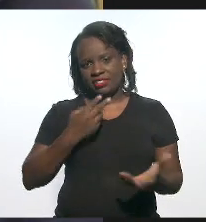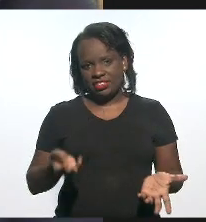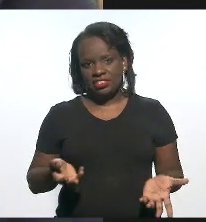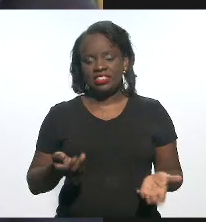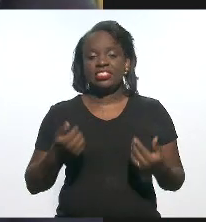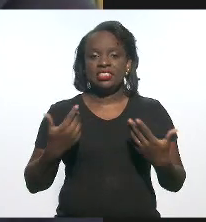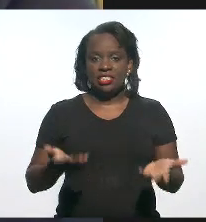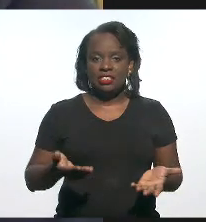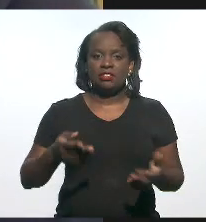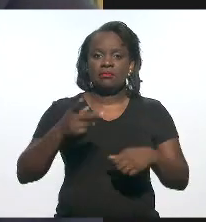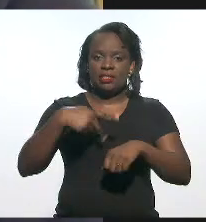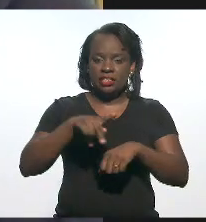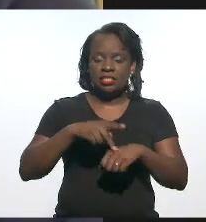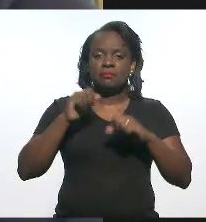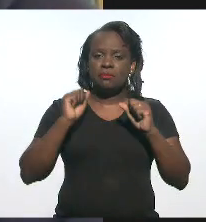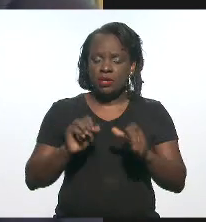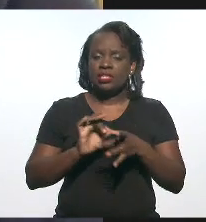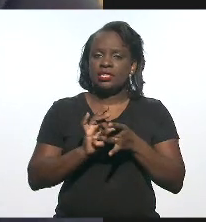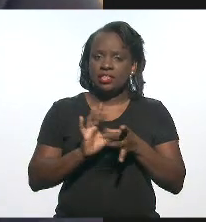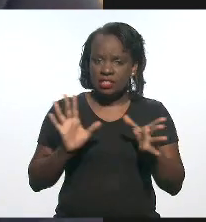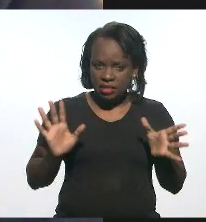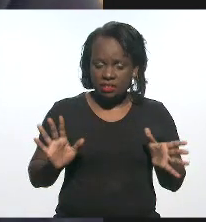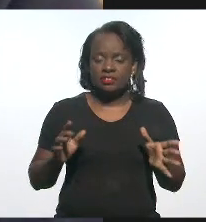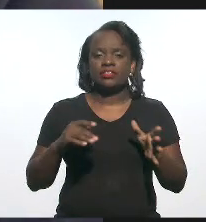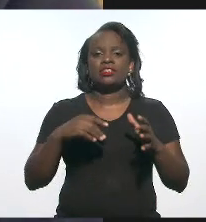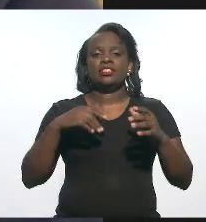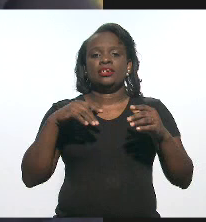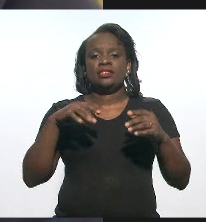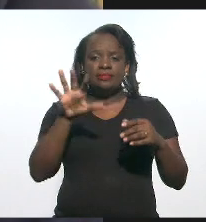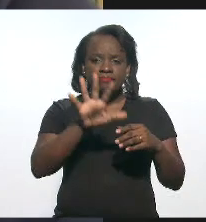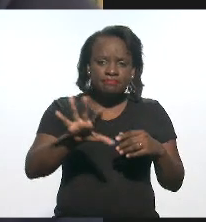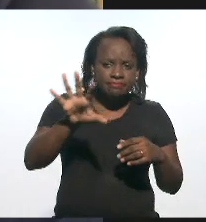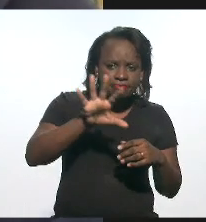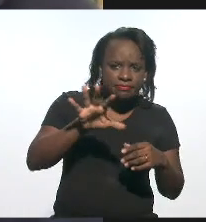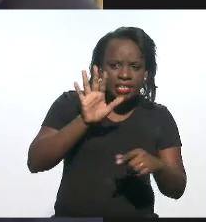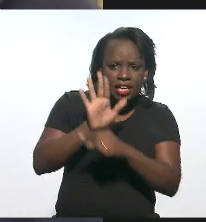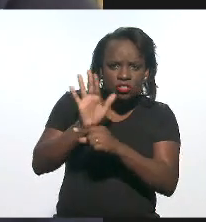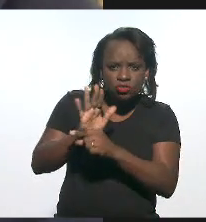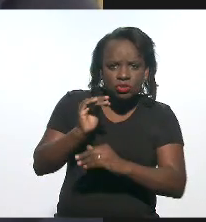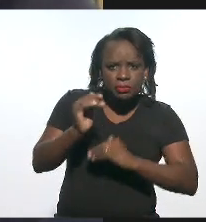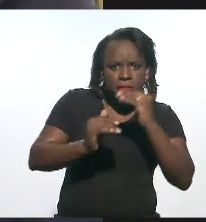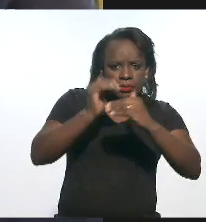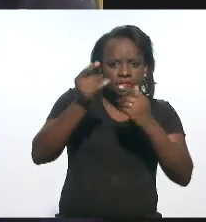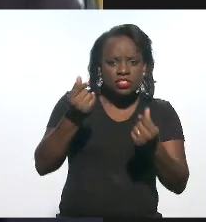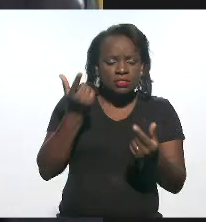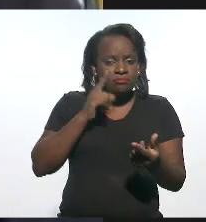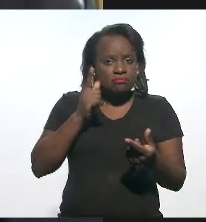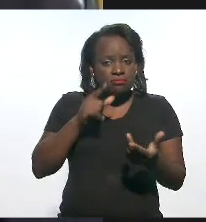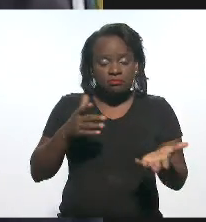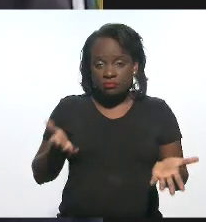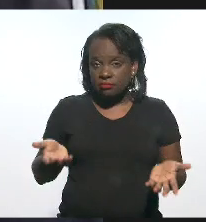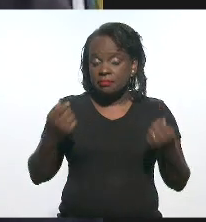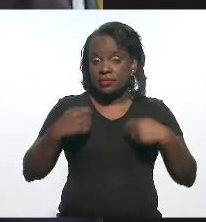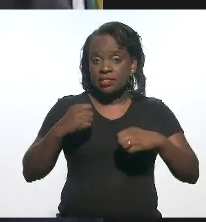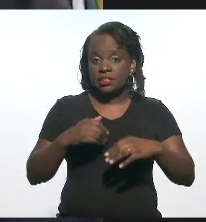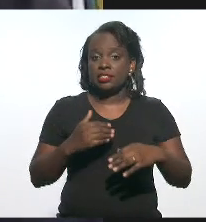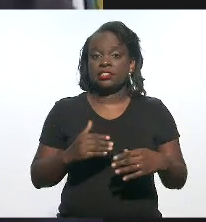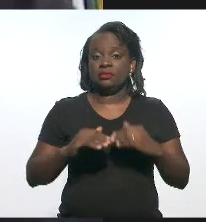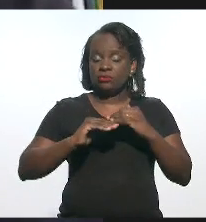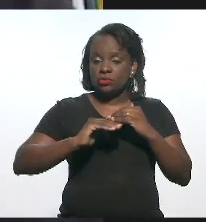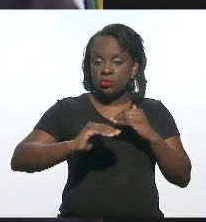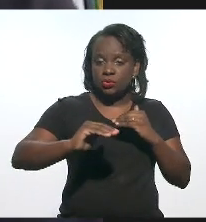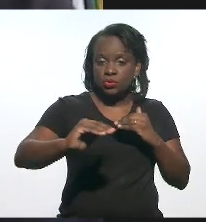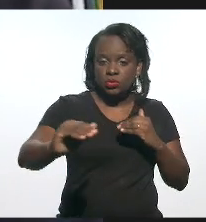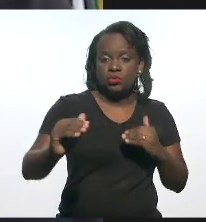tem que ter um desenho liberal sim, um desenho que promova o crescimento financeiro, a gente tem que nivelar a